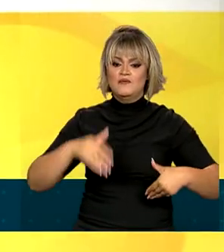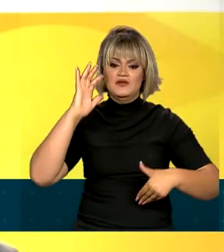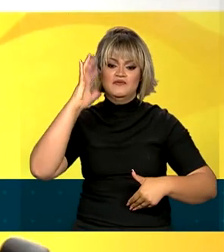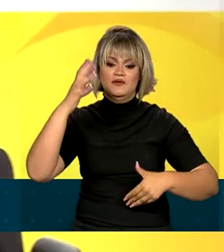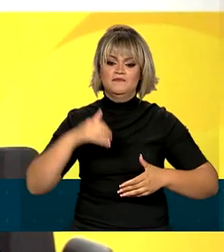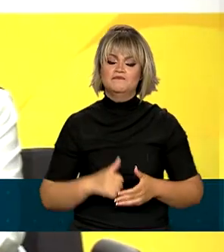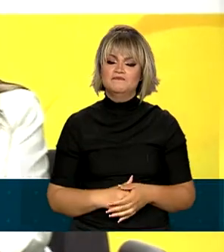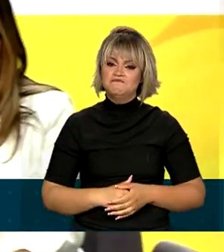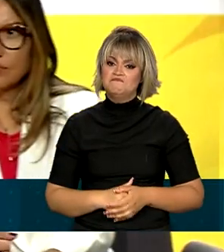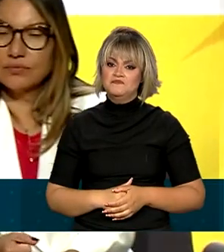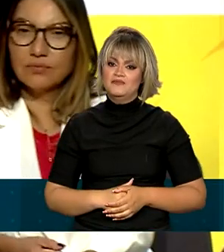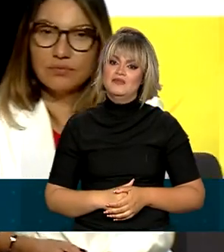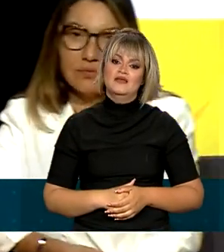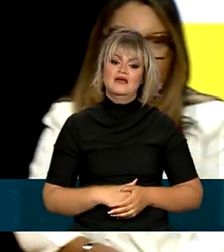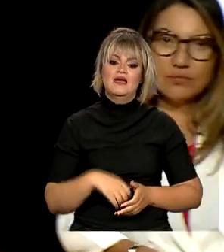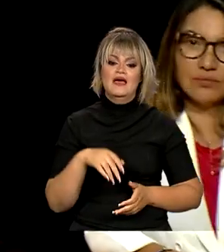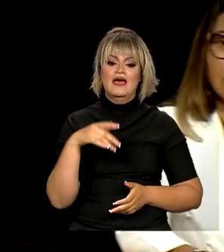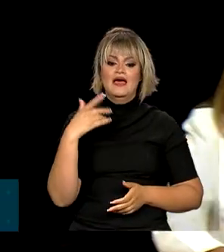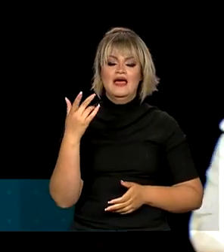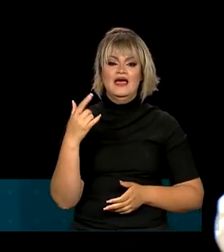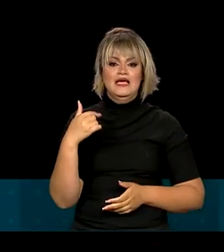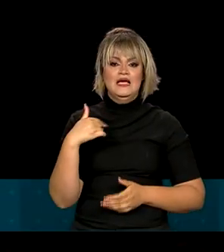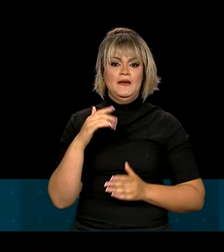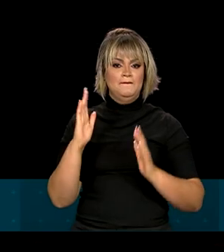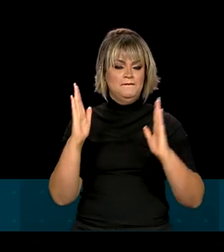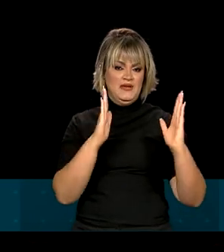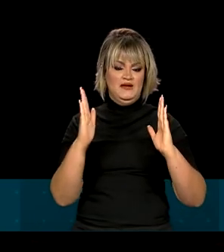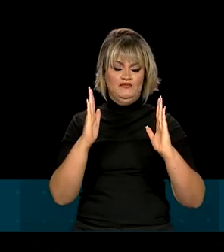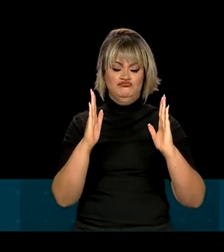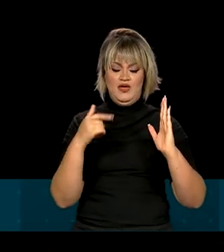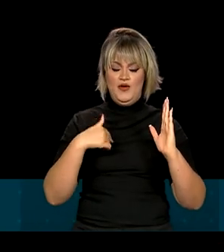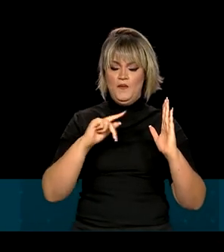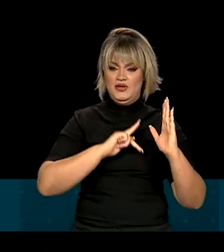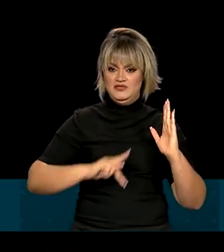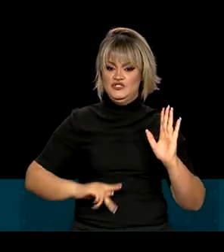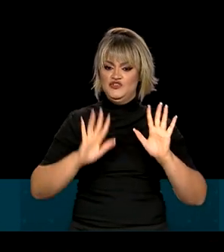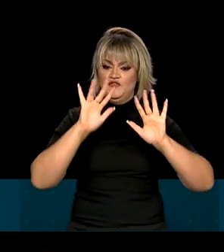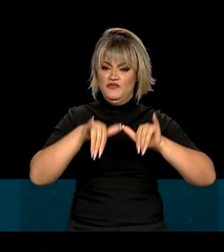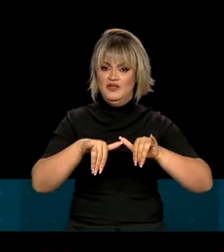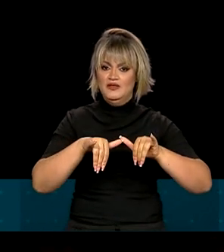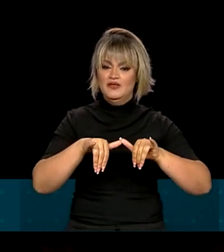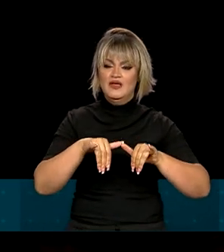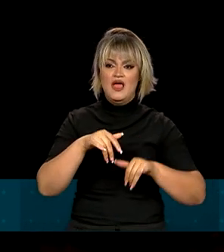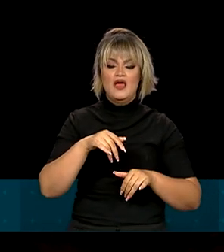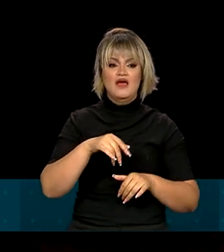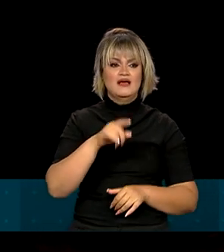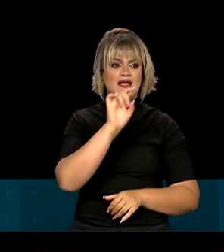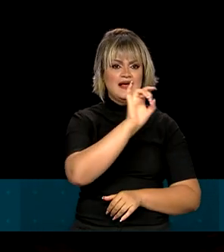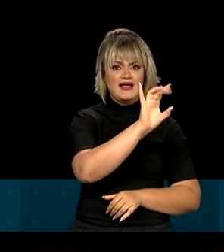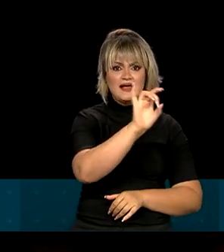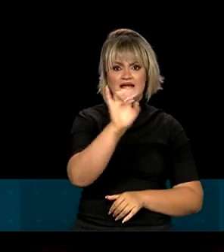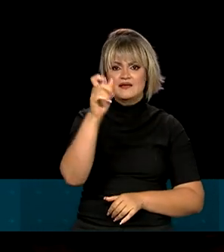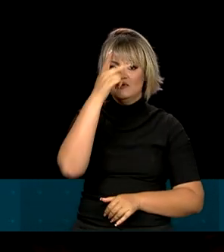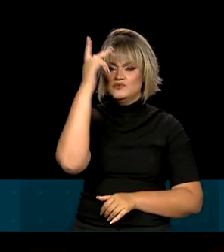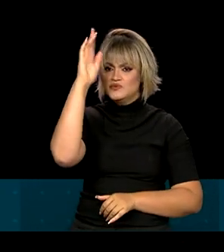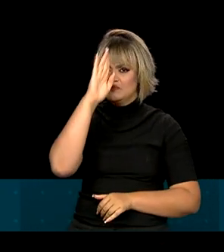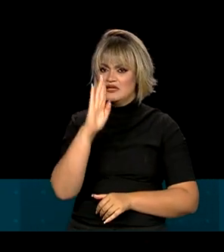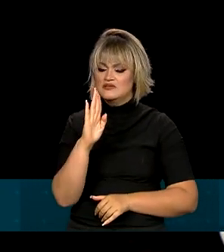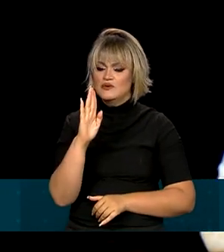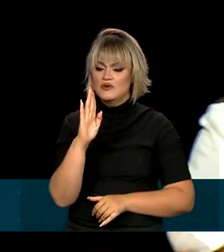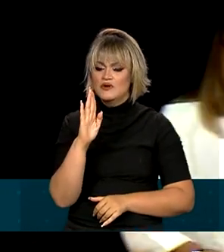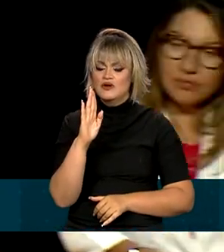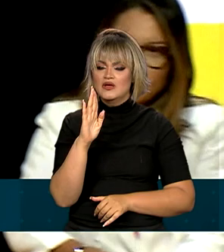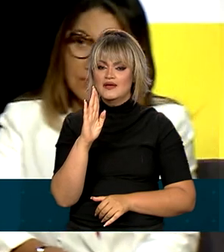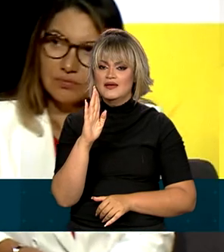Se quando eu terminar esse mandato, cada brasileiro estiver